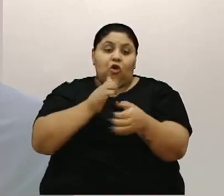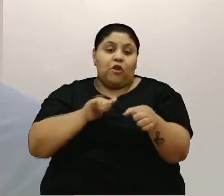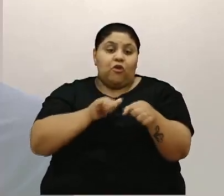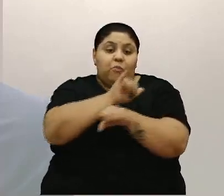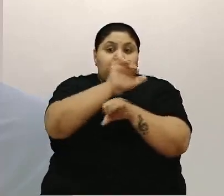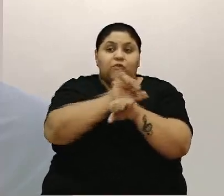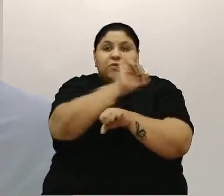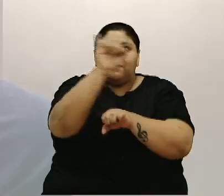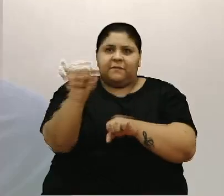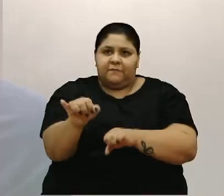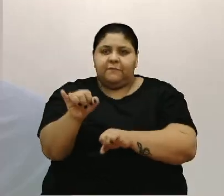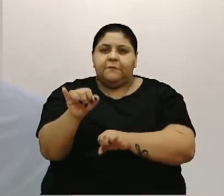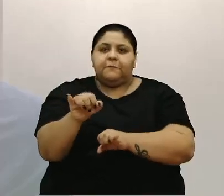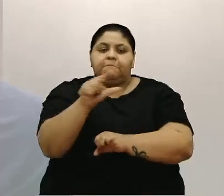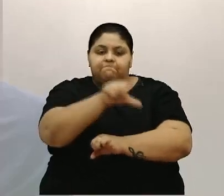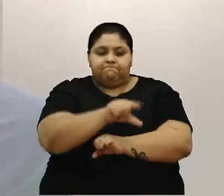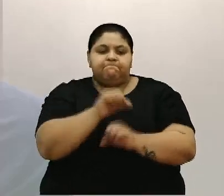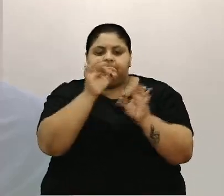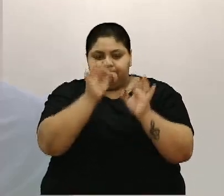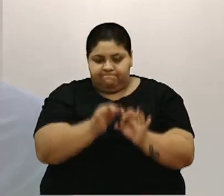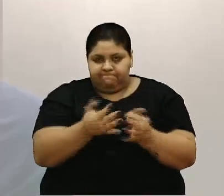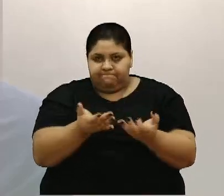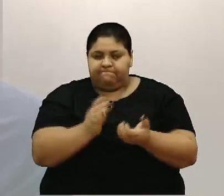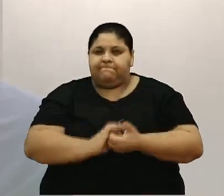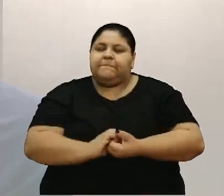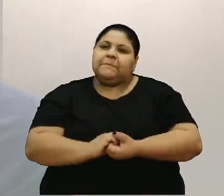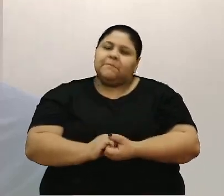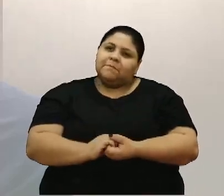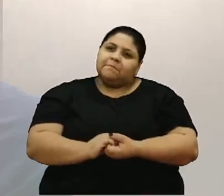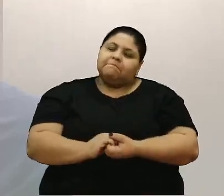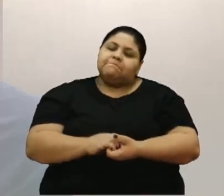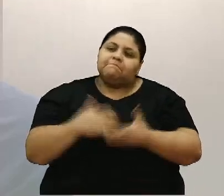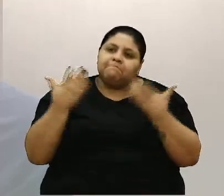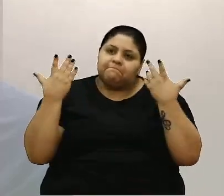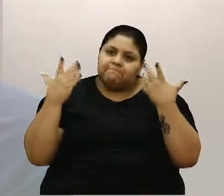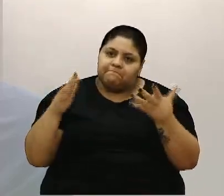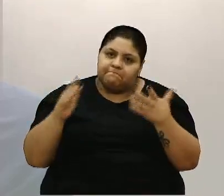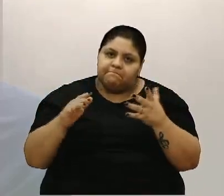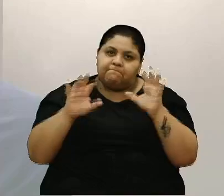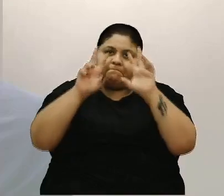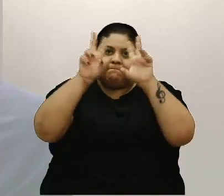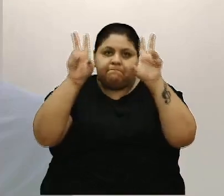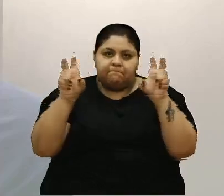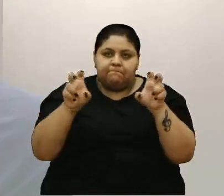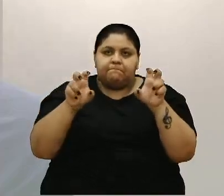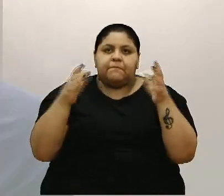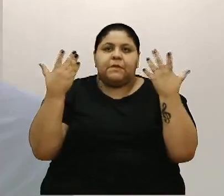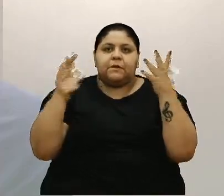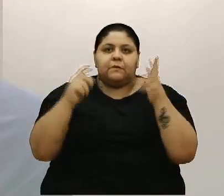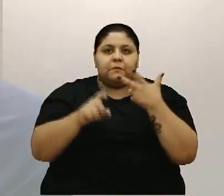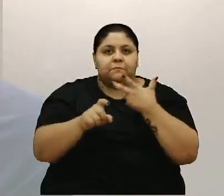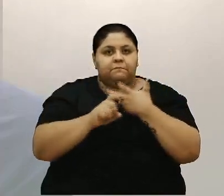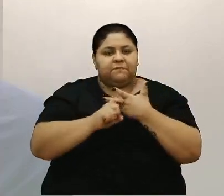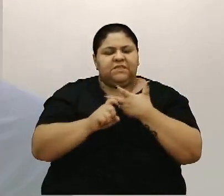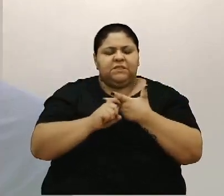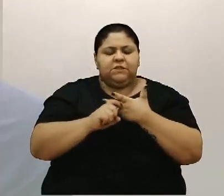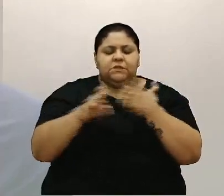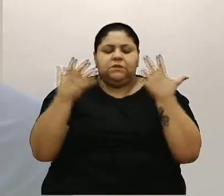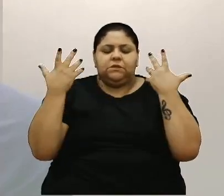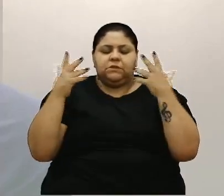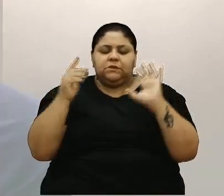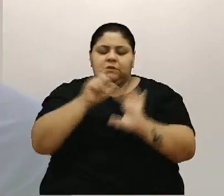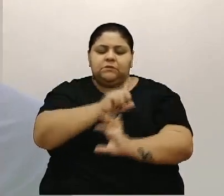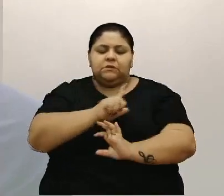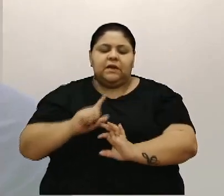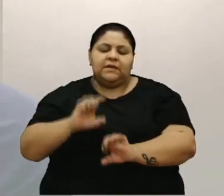está definido isso. Uma participação. Então, parabéns pela pauta, parabéns ao Executivo, parabéns ao Governo